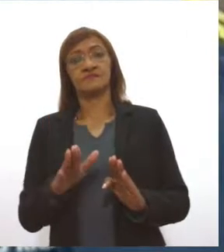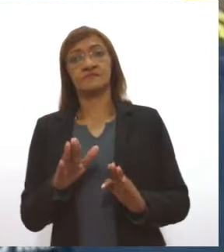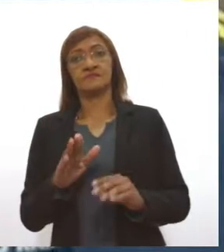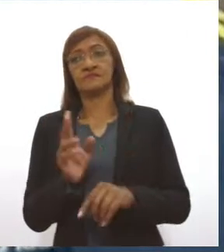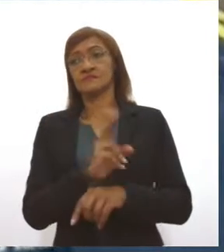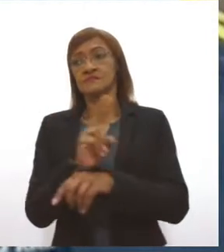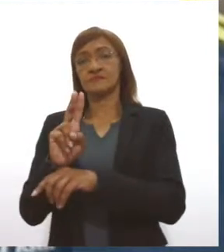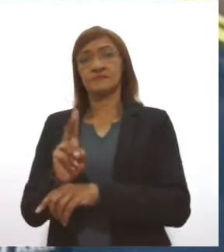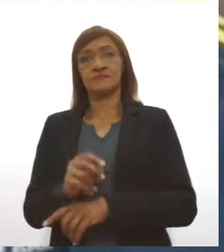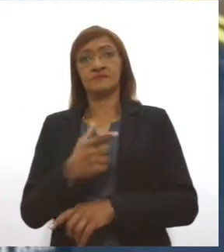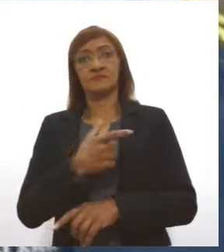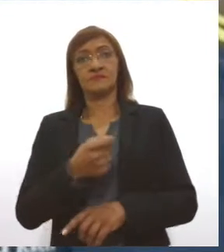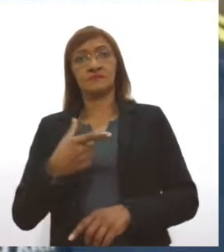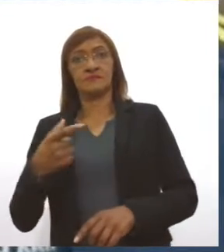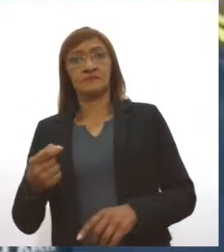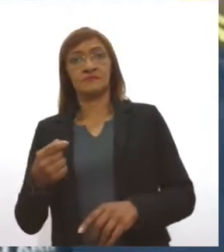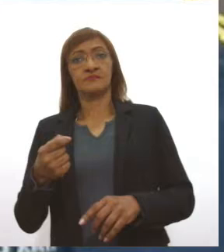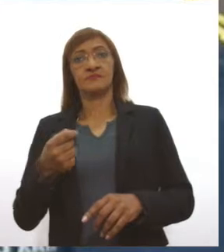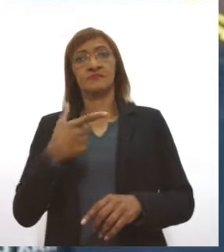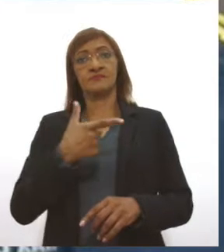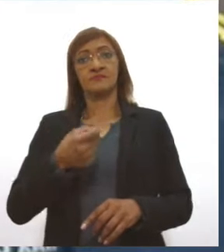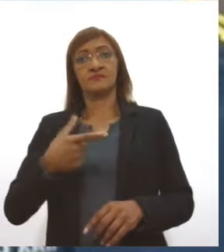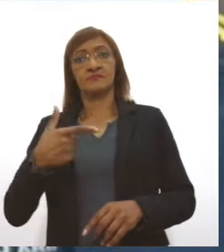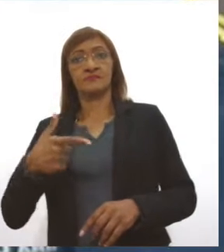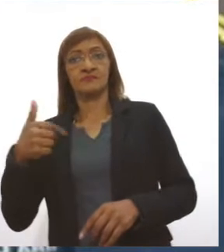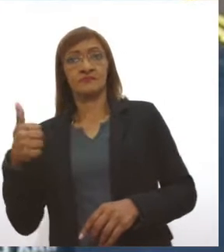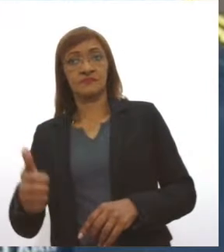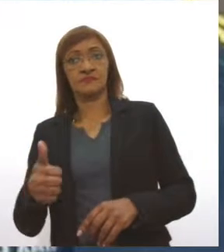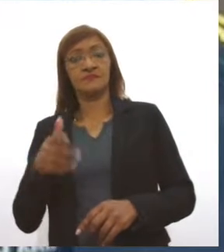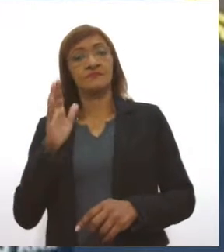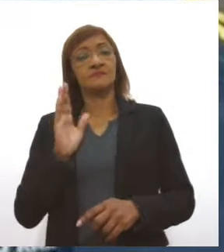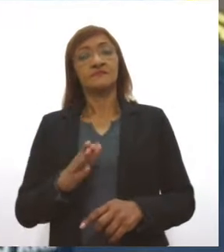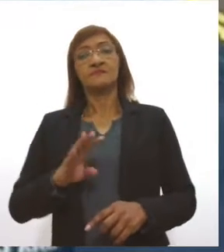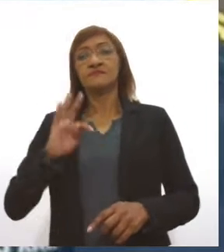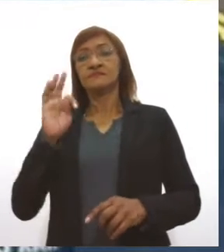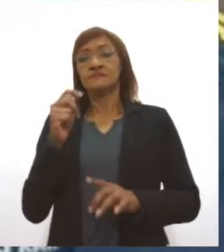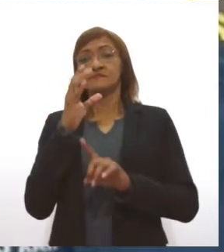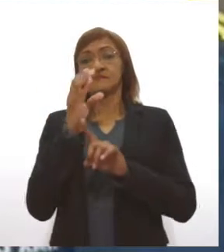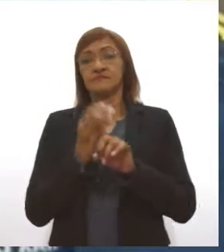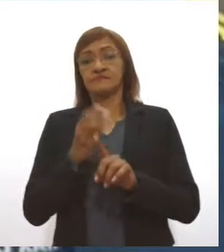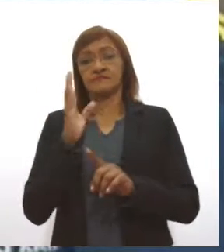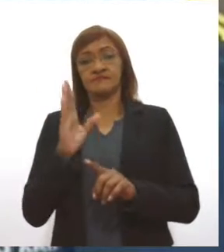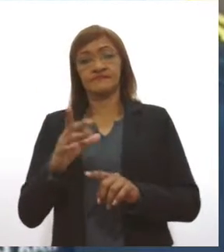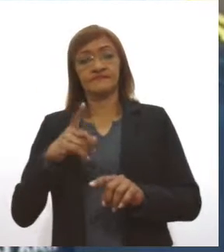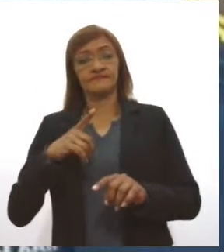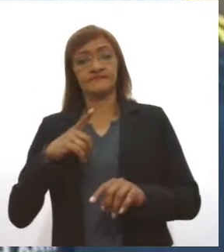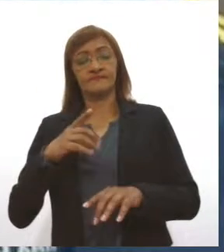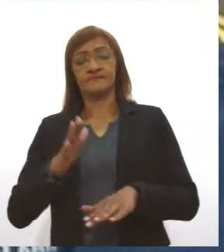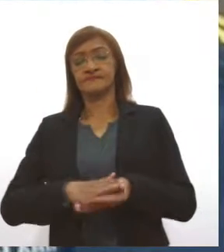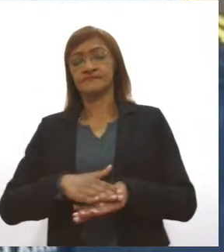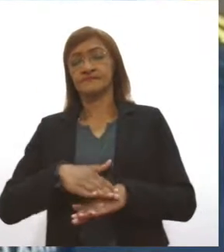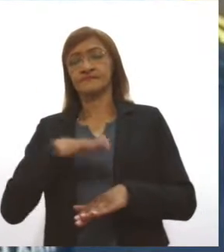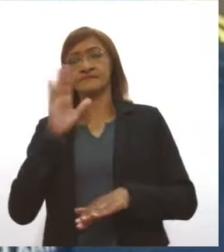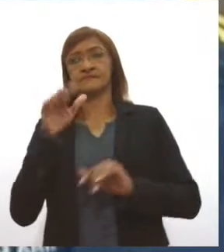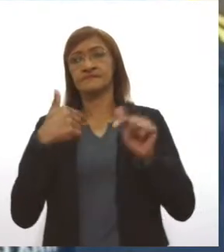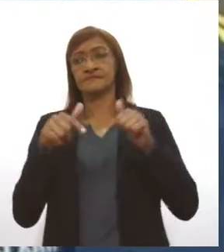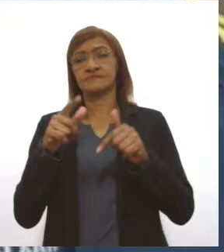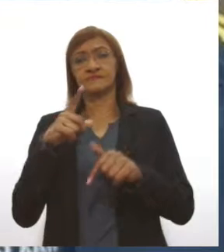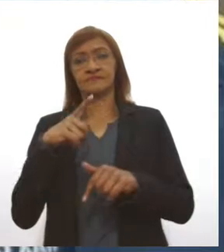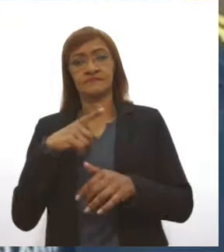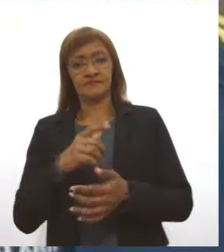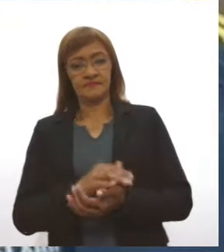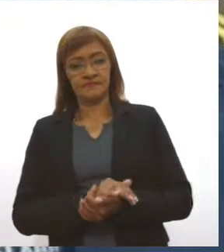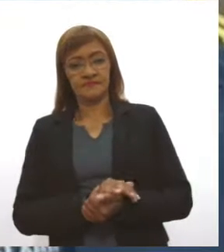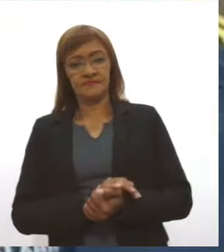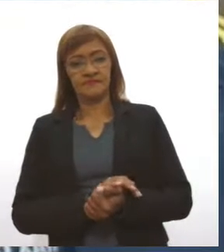2021. Ela já acontece ano após ano, já é tradicional no nosso calendário e é a operação mais longa que a PRF participa, que